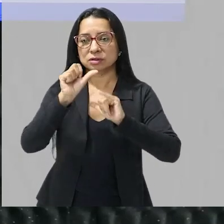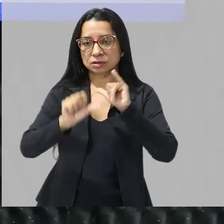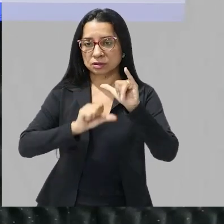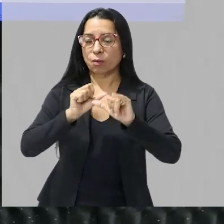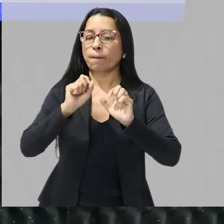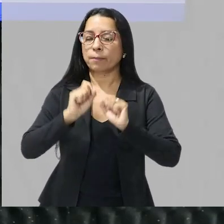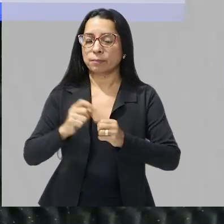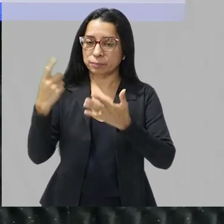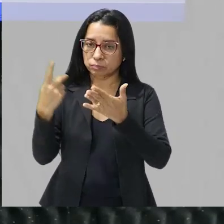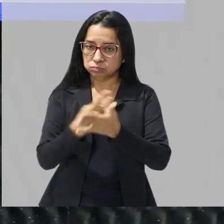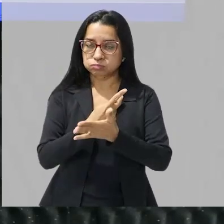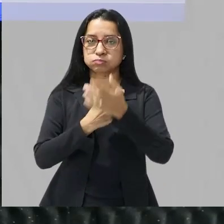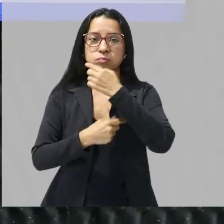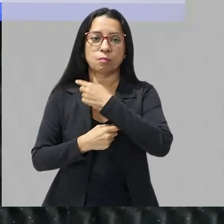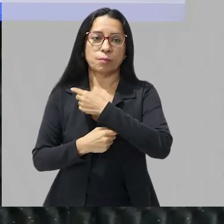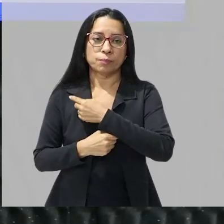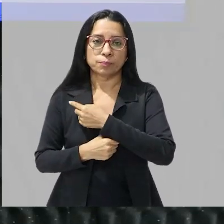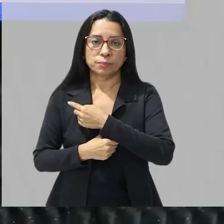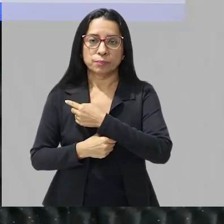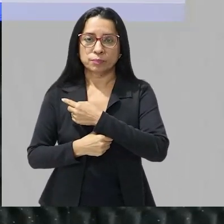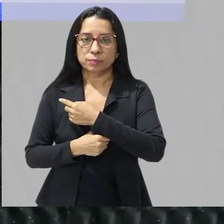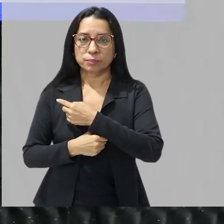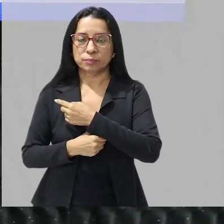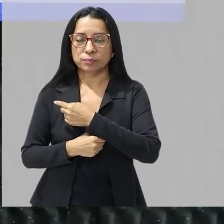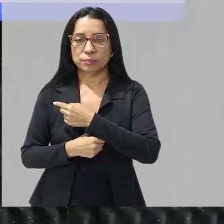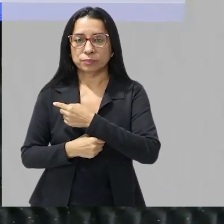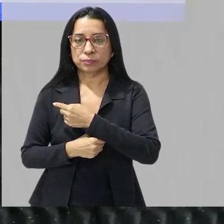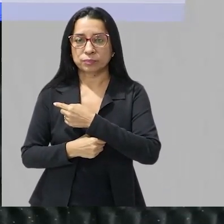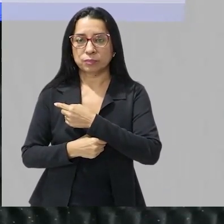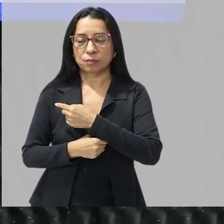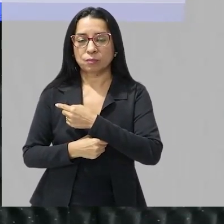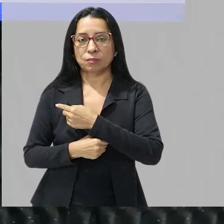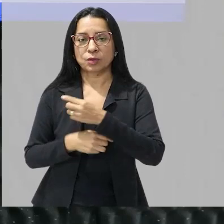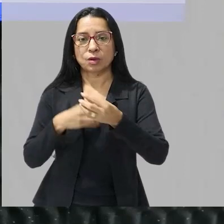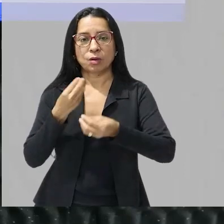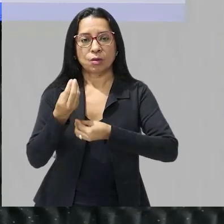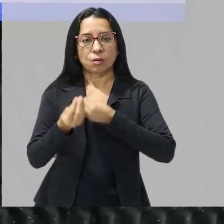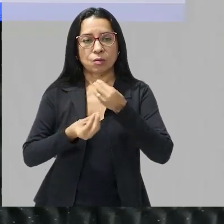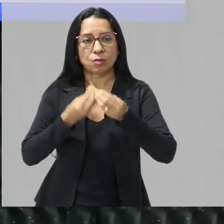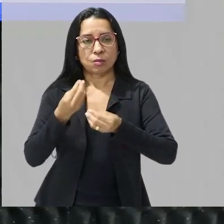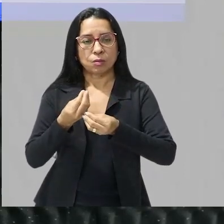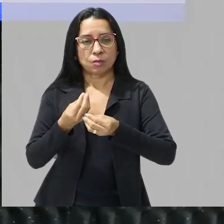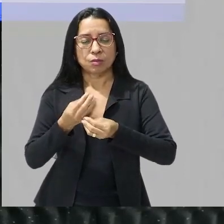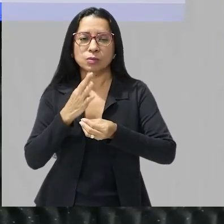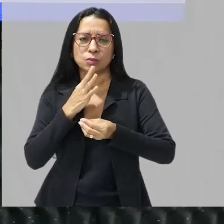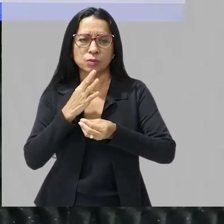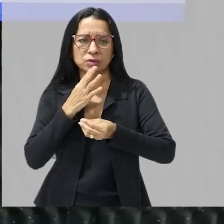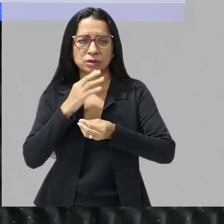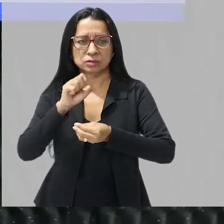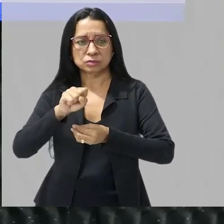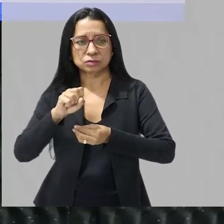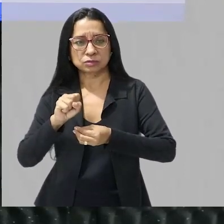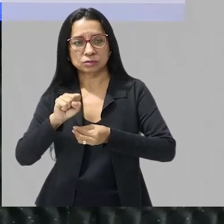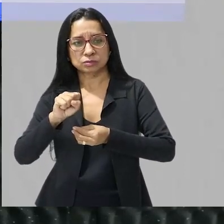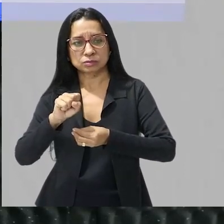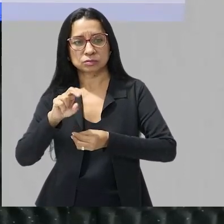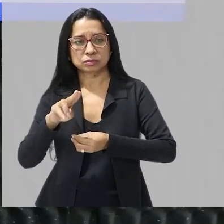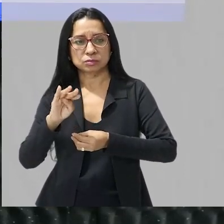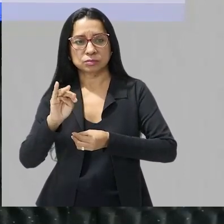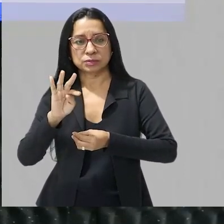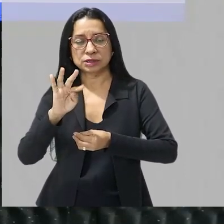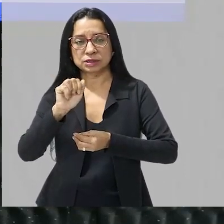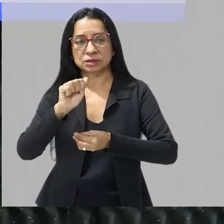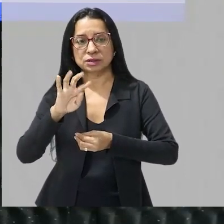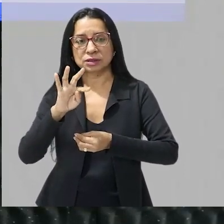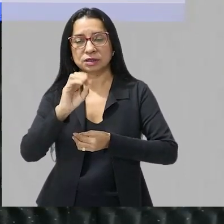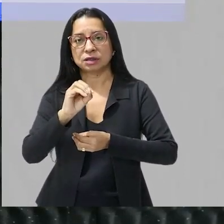acontecer tá então elas induzem reações químicas então como é que elas reconhecem os substratos eu mostrei pra vocês